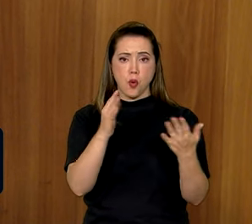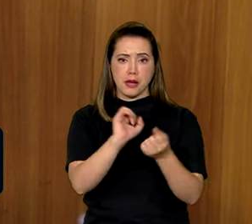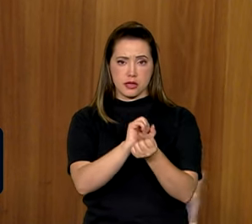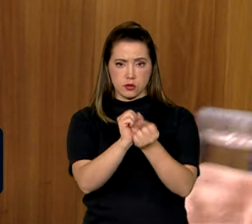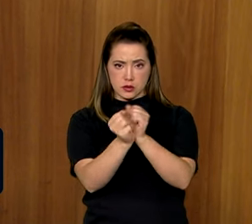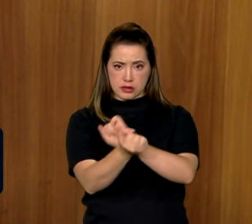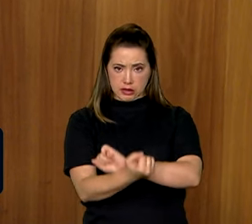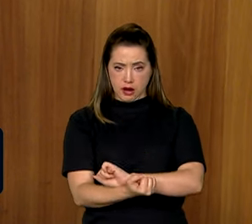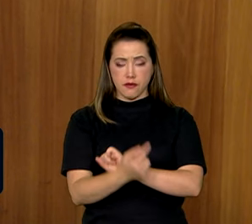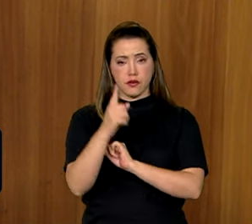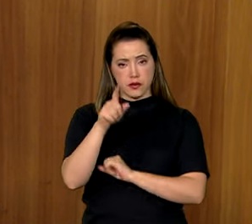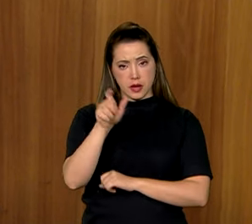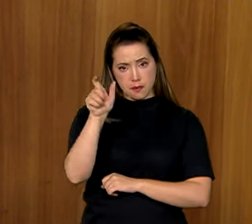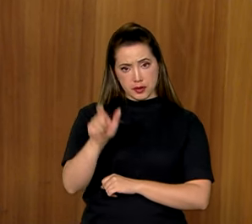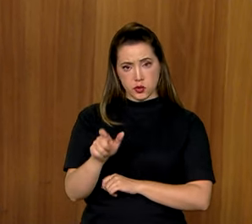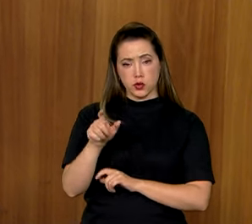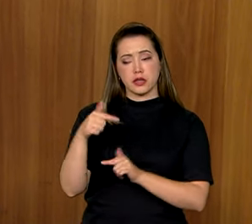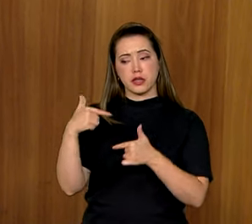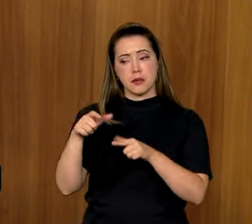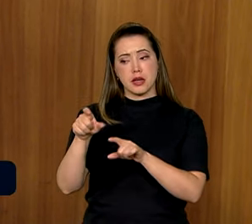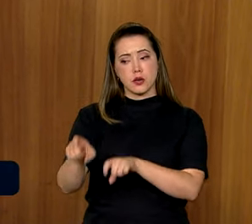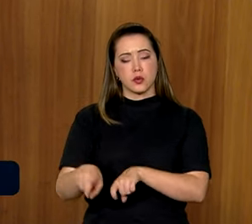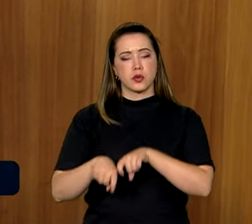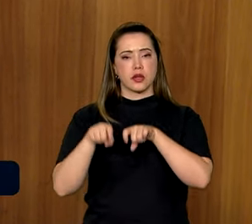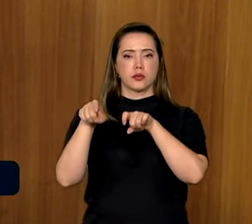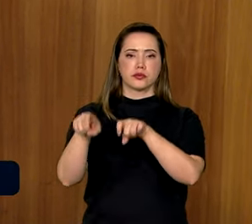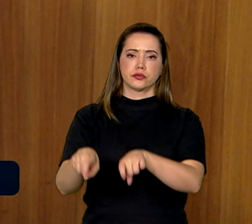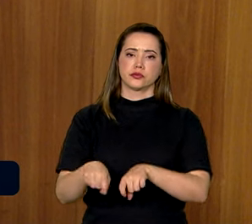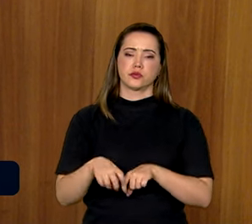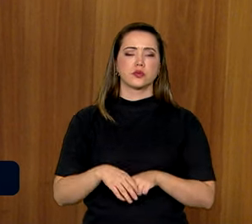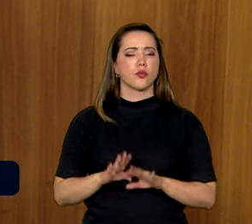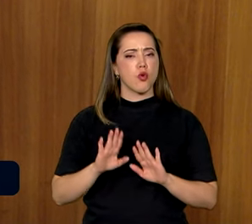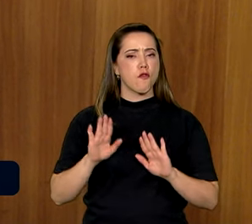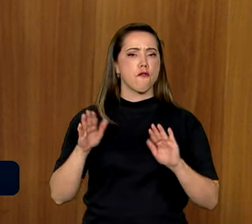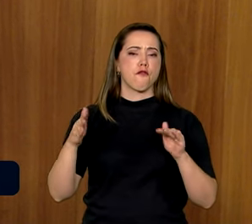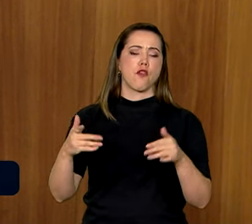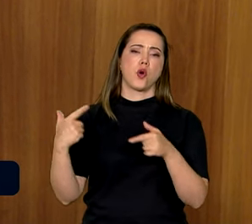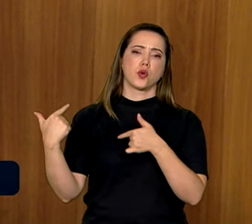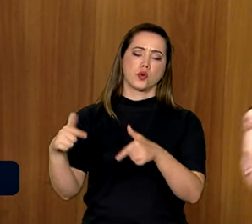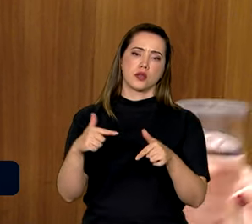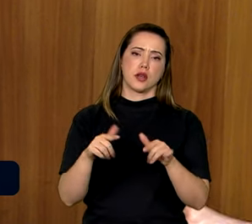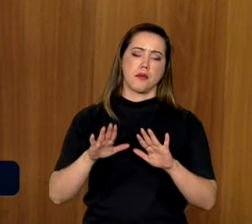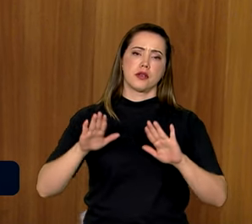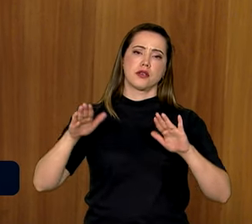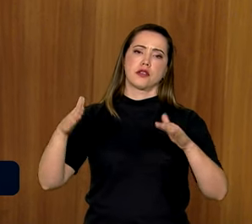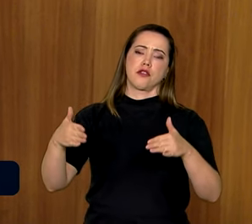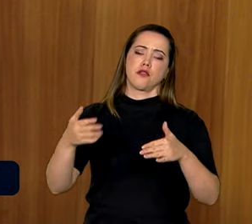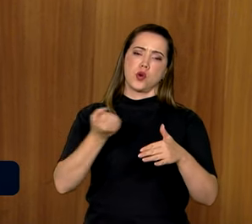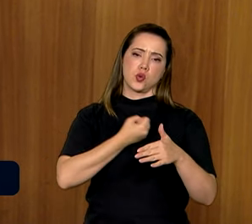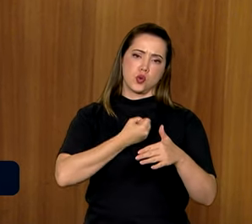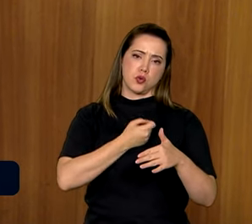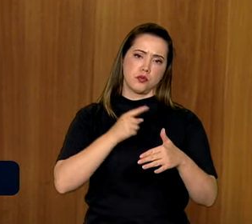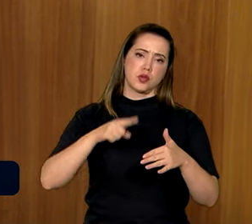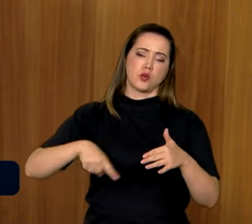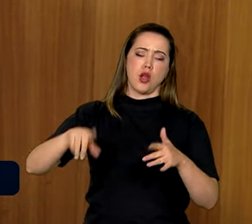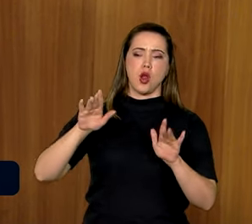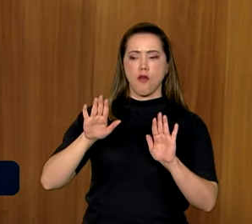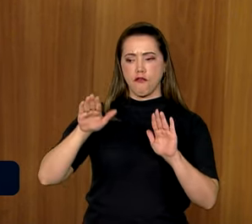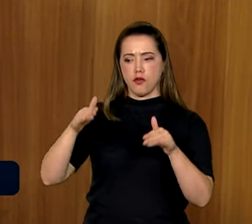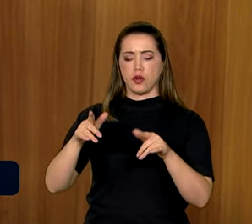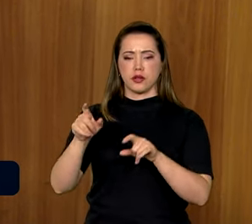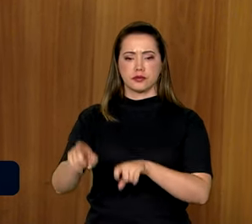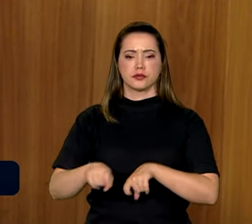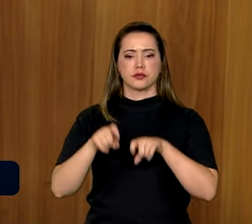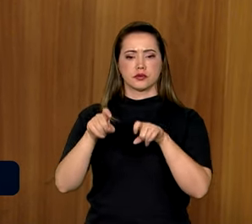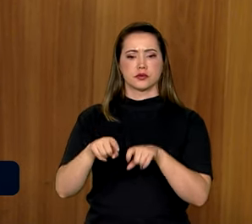Brasil do trabalho escravo são trabalhadores do campo, são trabalhadores rurais. Então, o foco do trabalho, ainda em termos numéricos, é o campo. Nesse